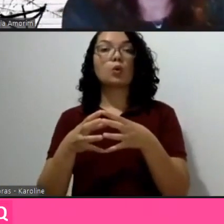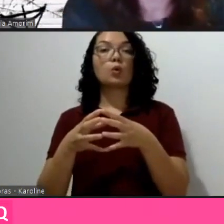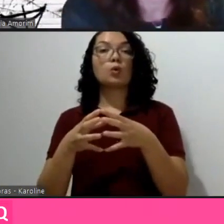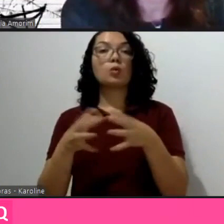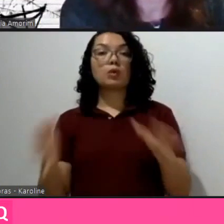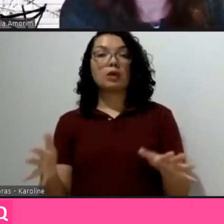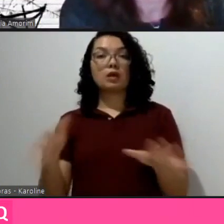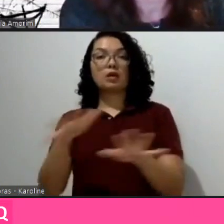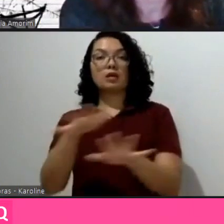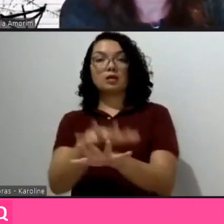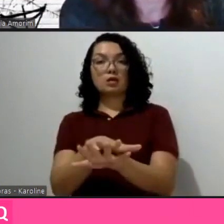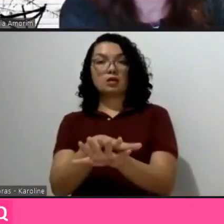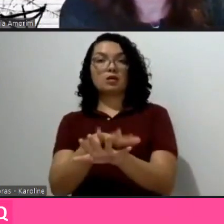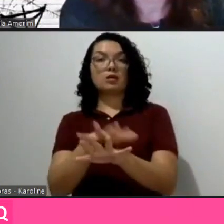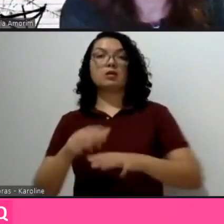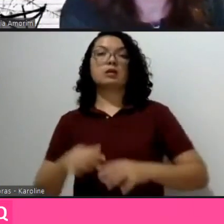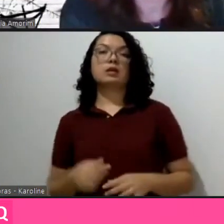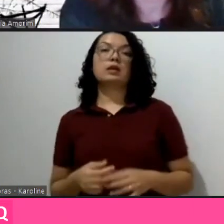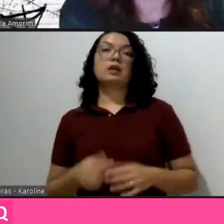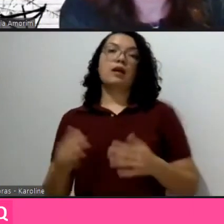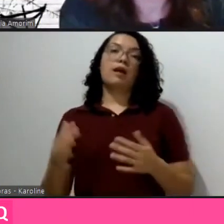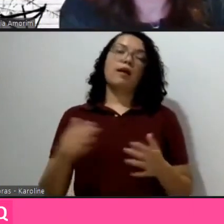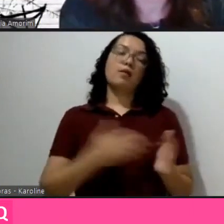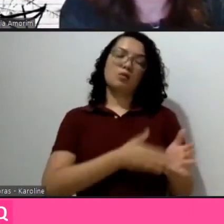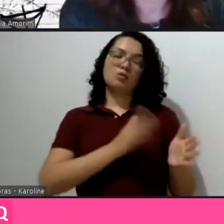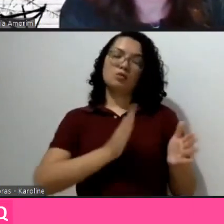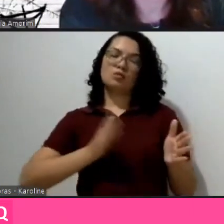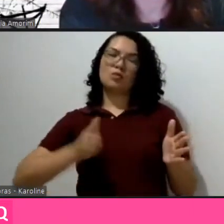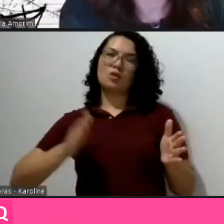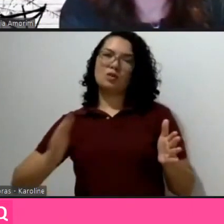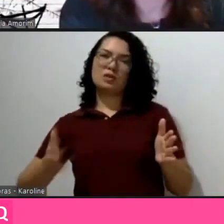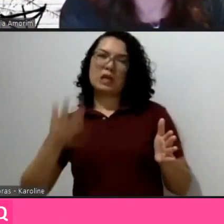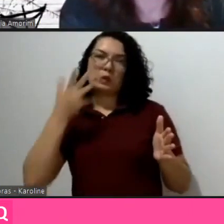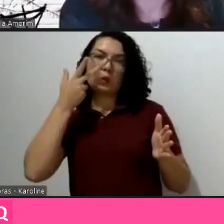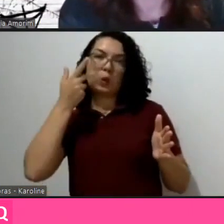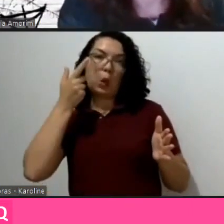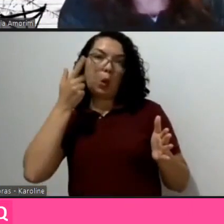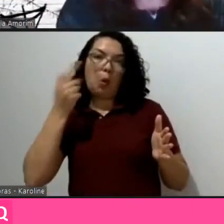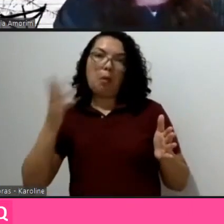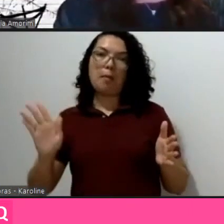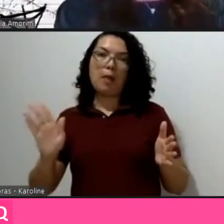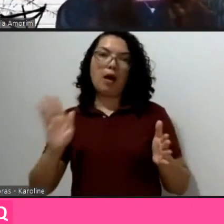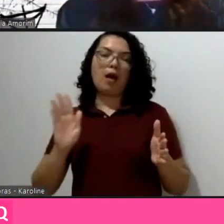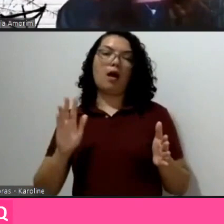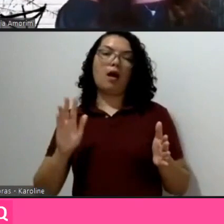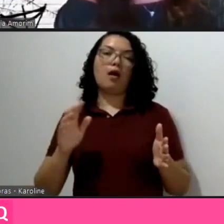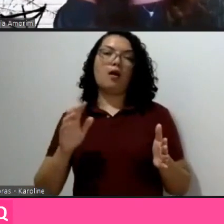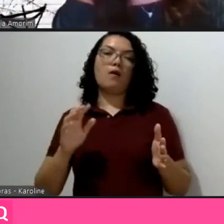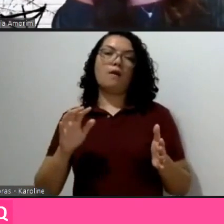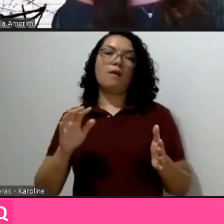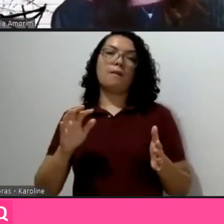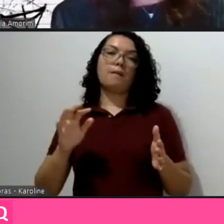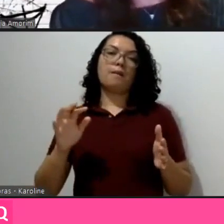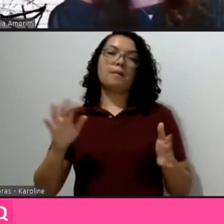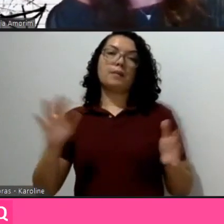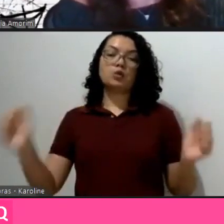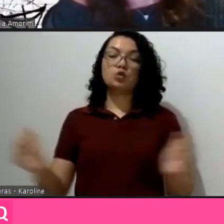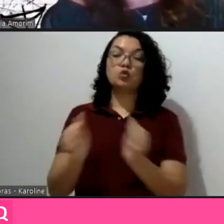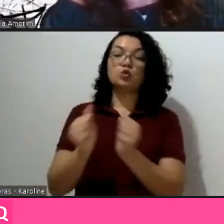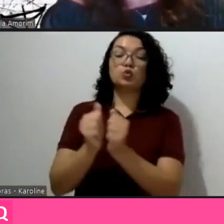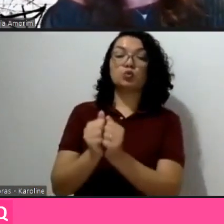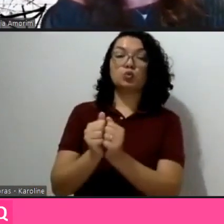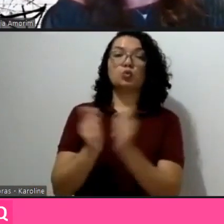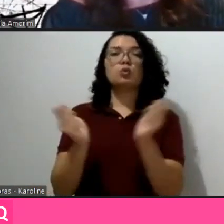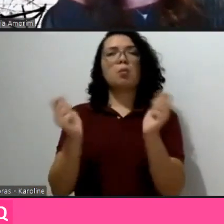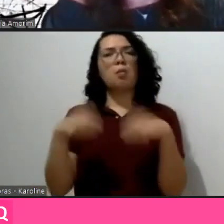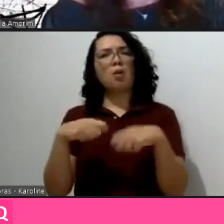em processos normales de nosso trabalho de investigação, mas que técnicamente são enriquecedores para as